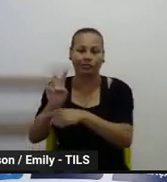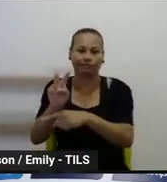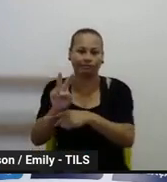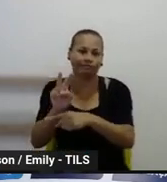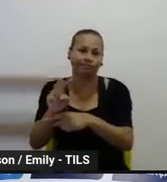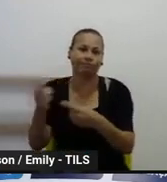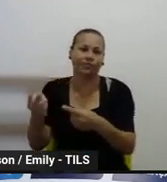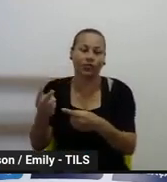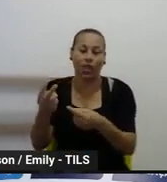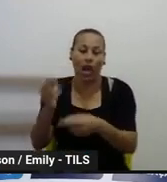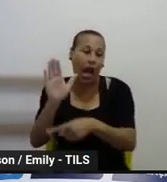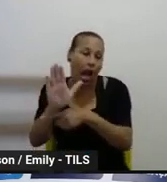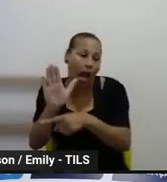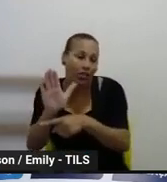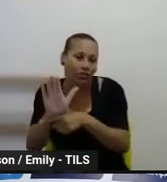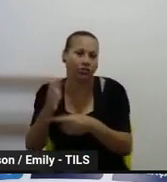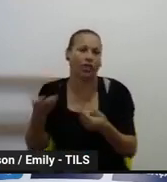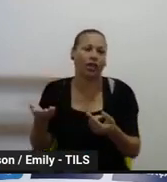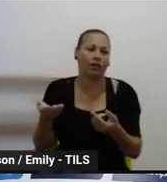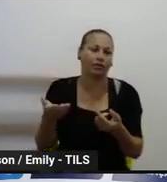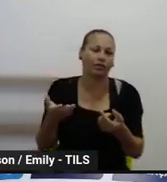acompanhamento do programa,